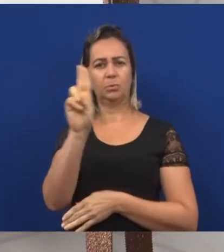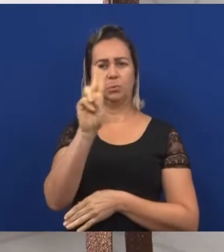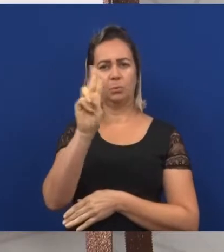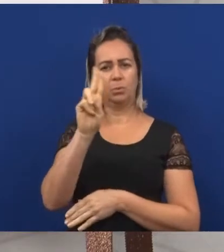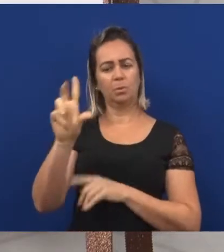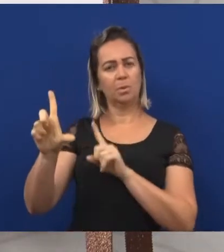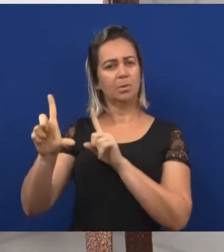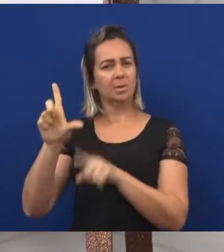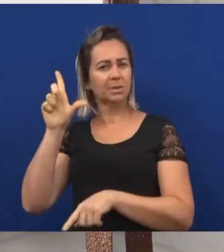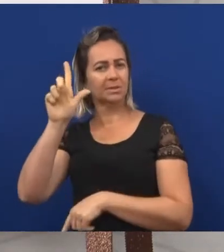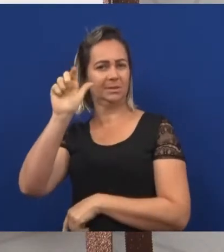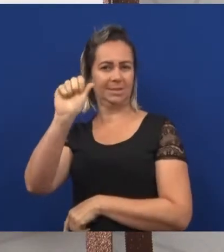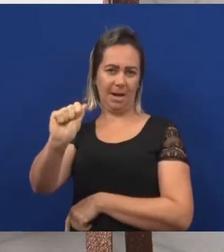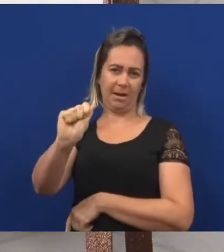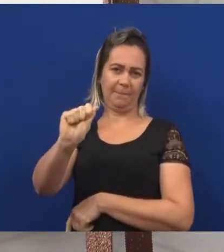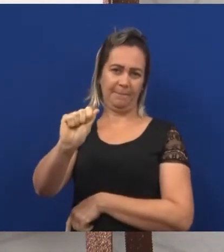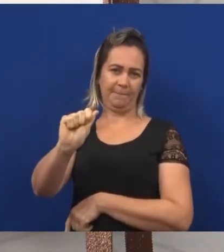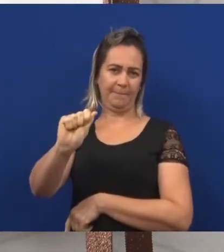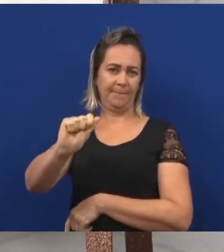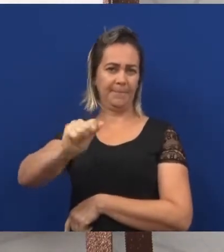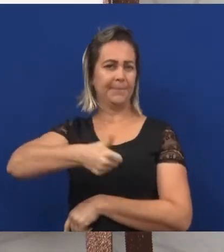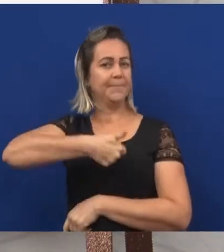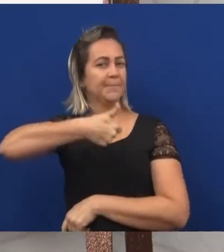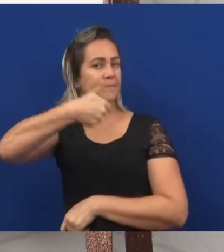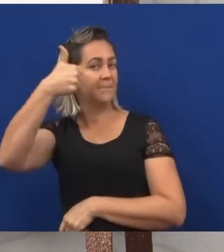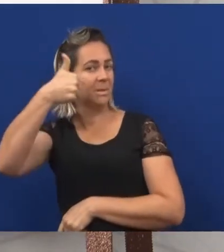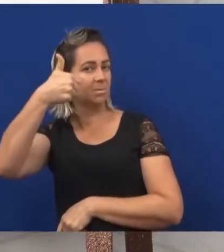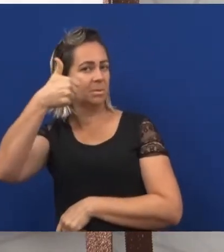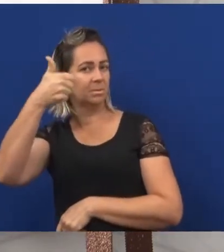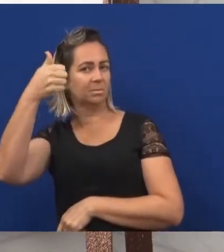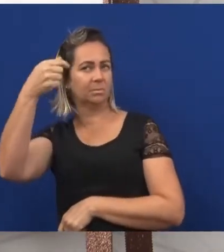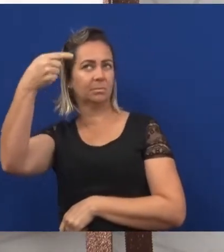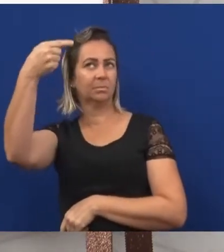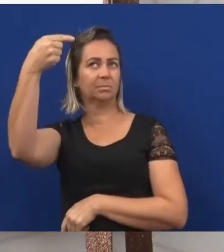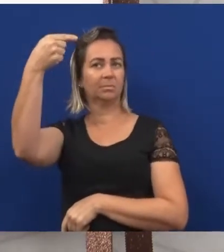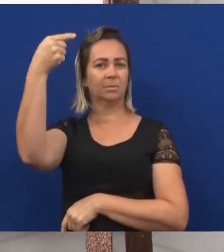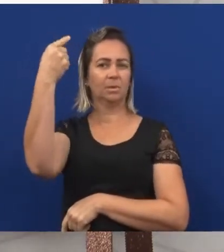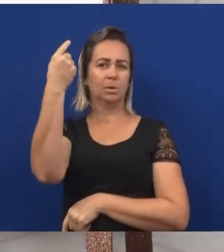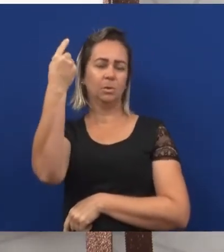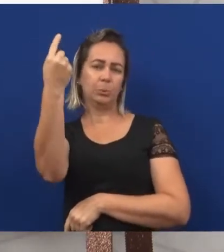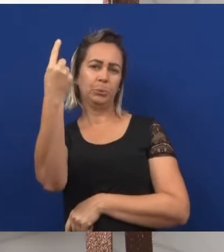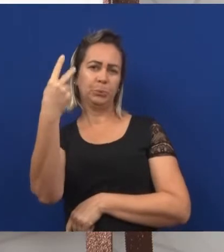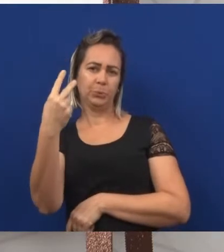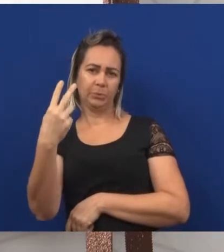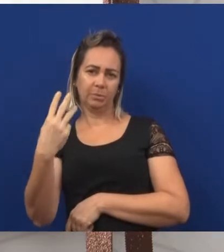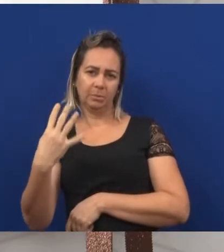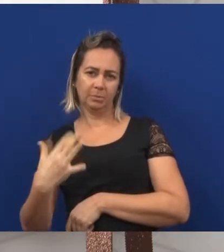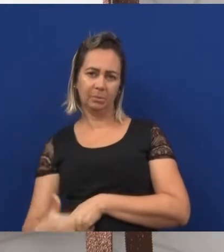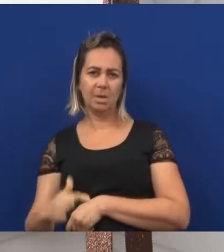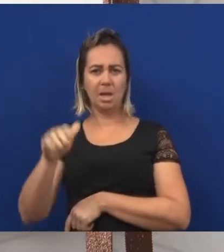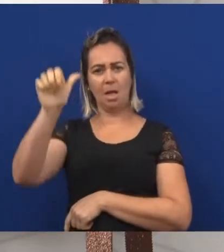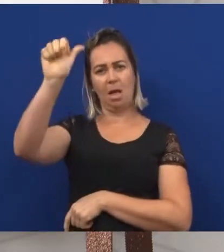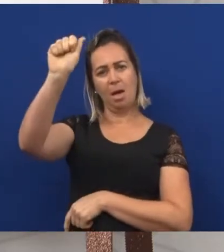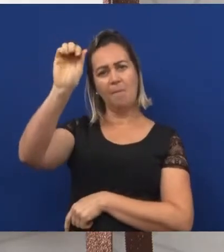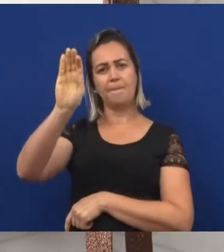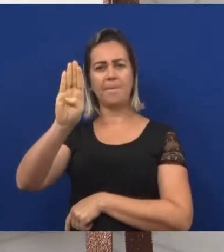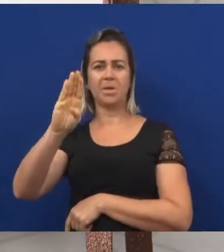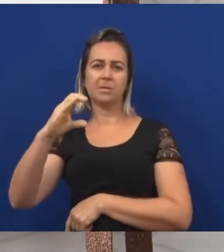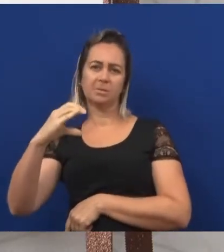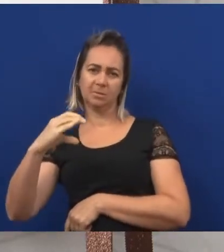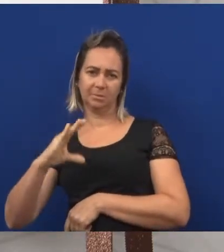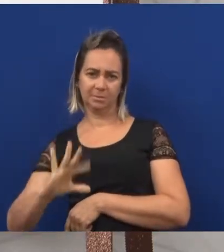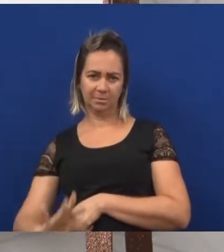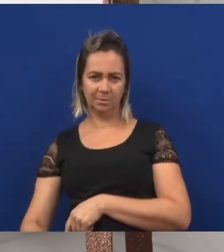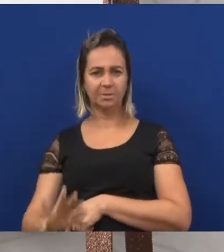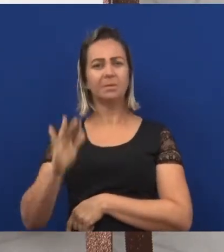ficam nas primeiras posições, na ordem do alfabeto. Qual